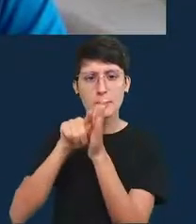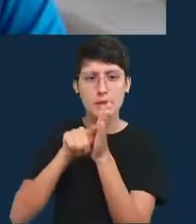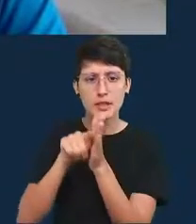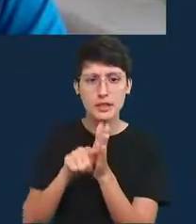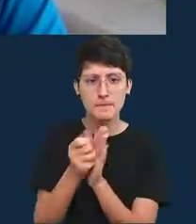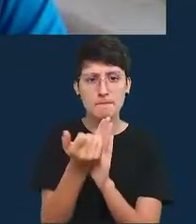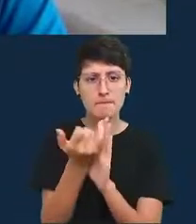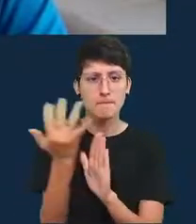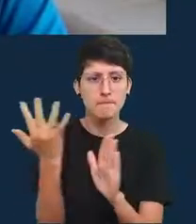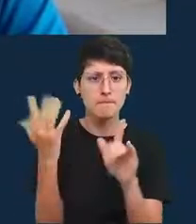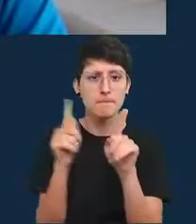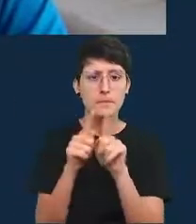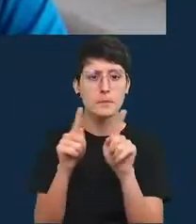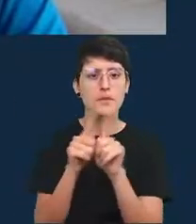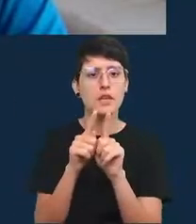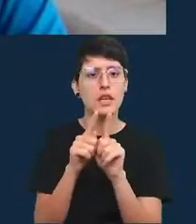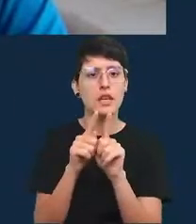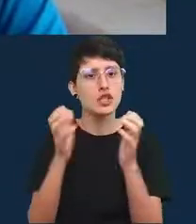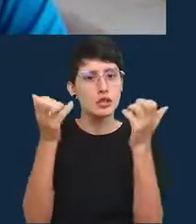que são são